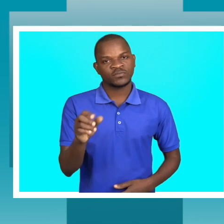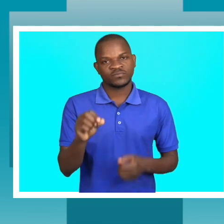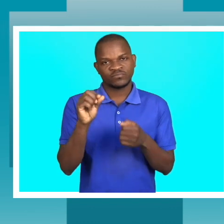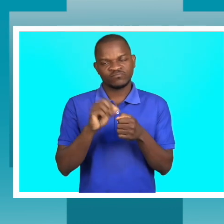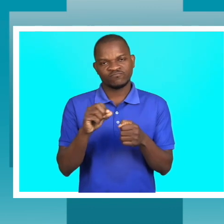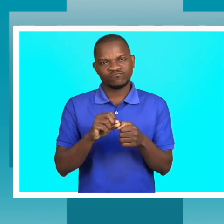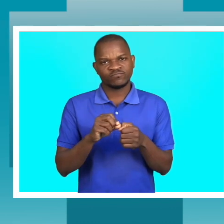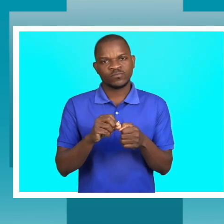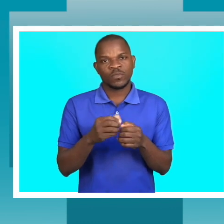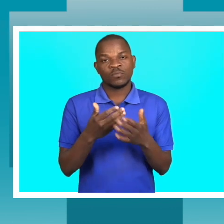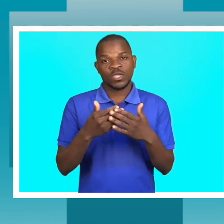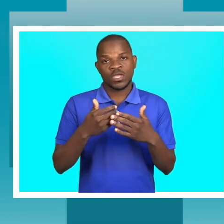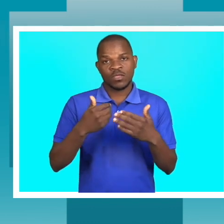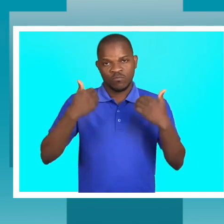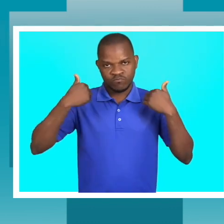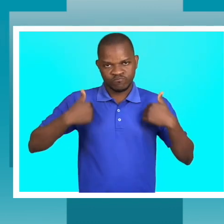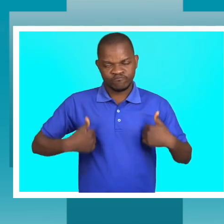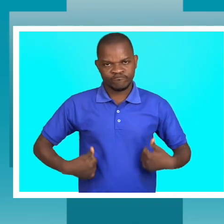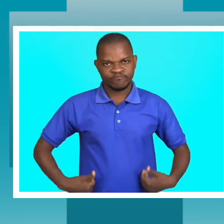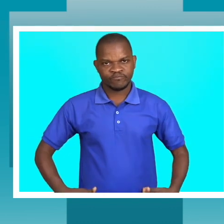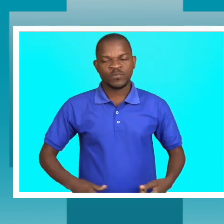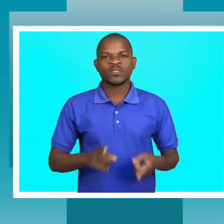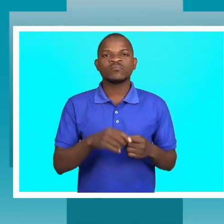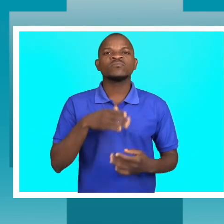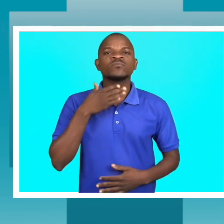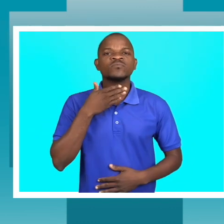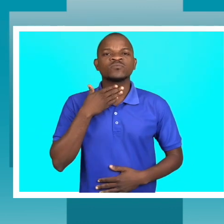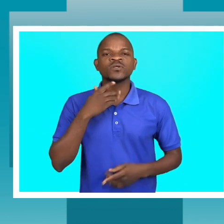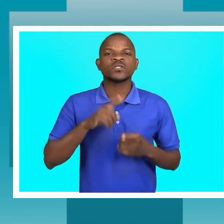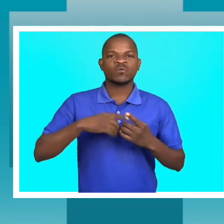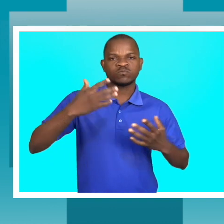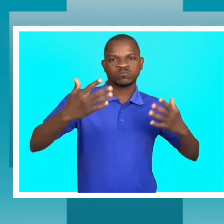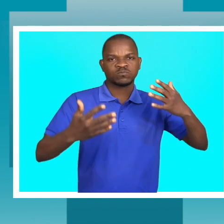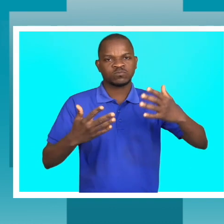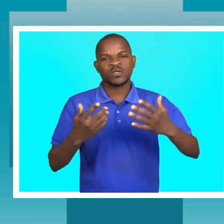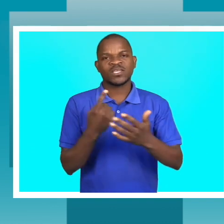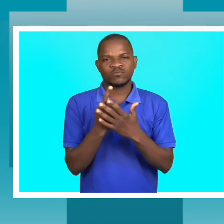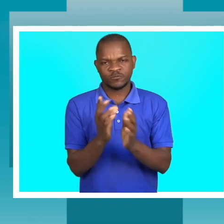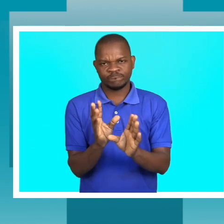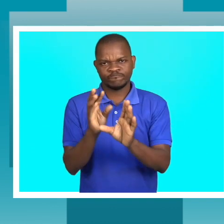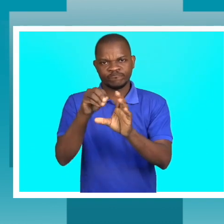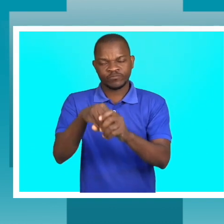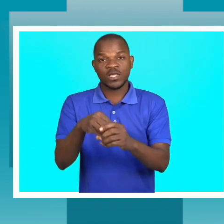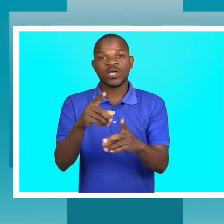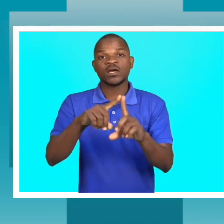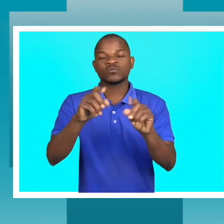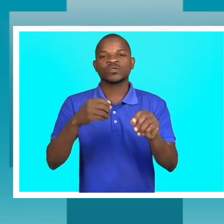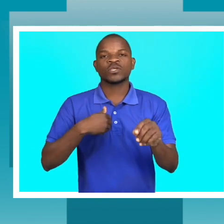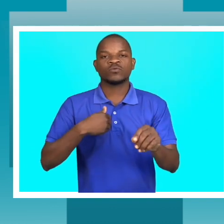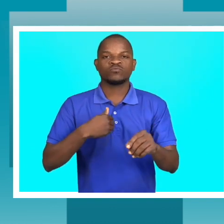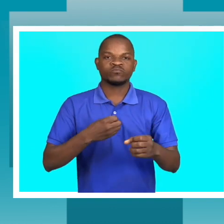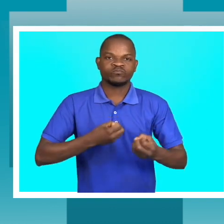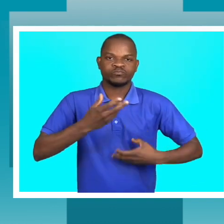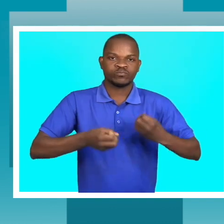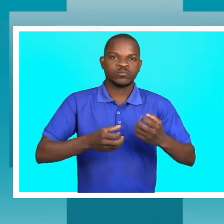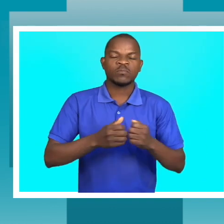possível também de que o meu corpo, a minha voz, as minhas expressões, também estivessem presentes naquilo que eu estava a dizer. Eu tenho